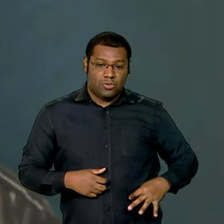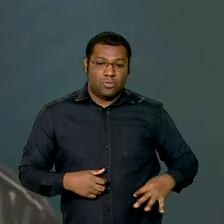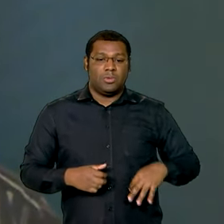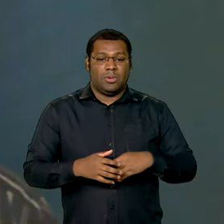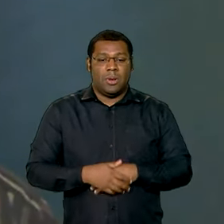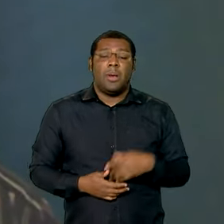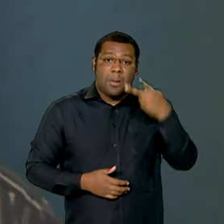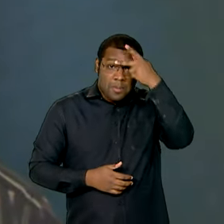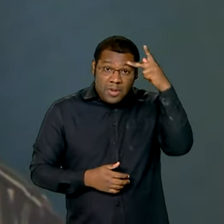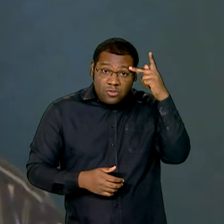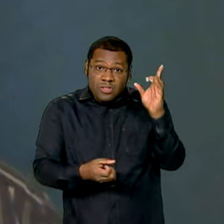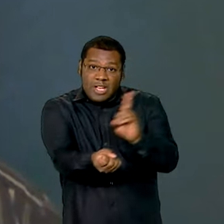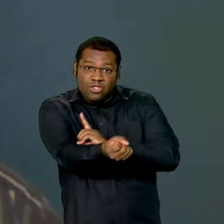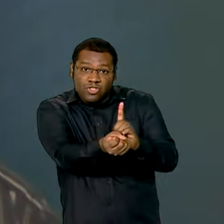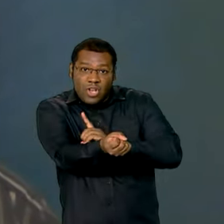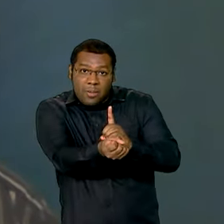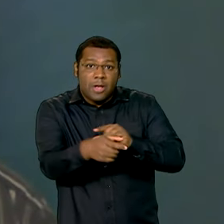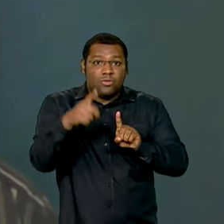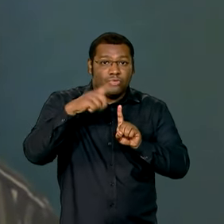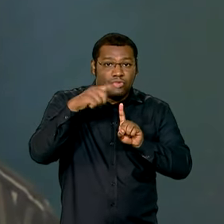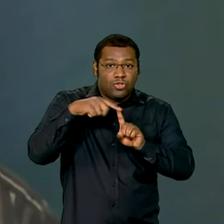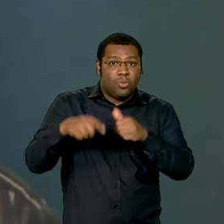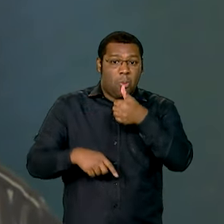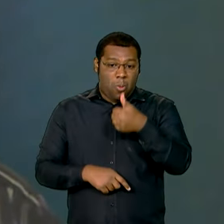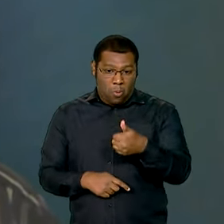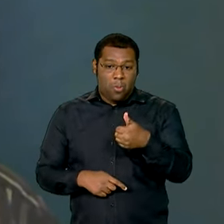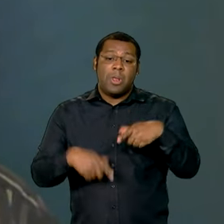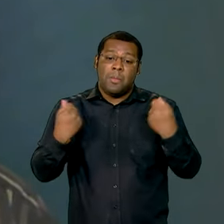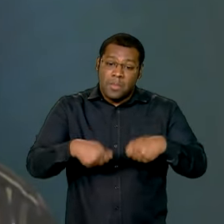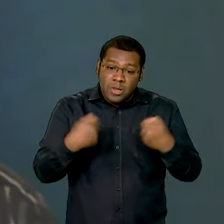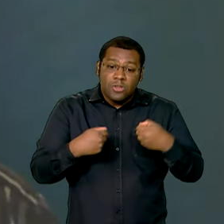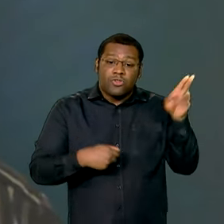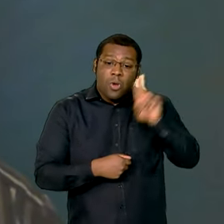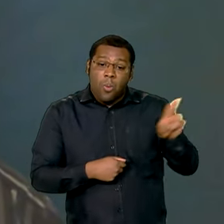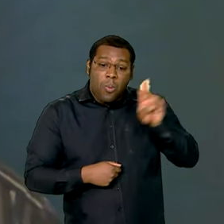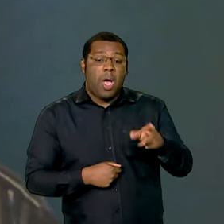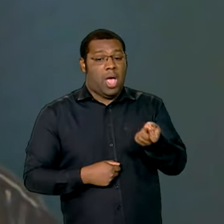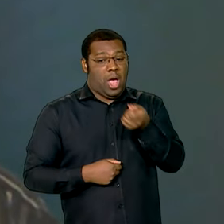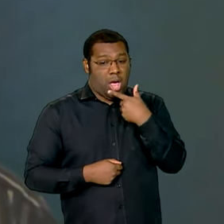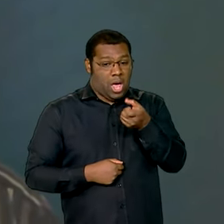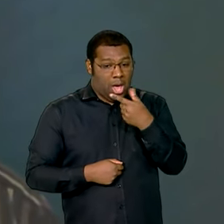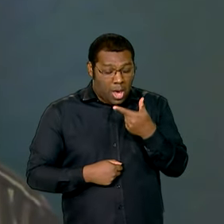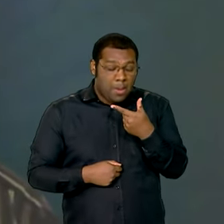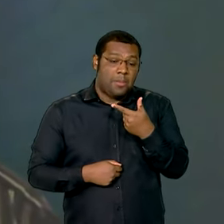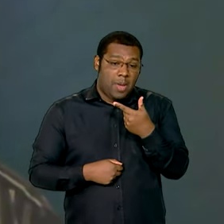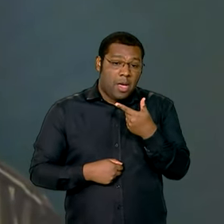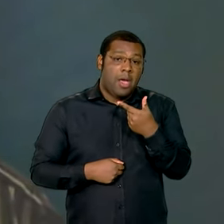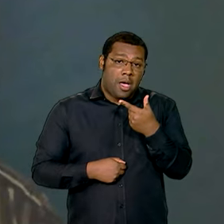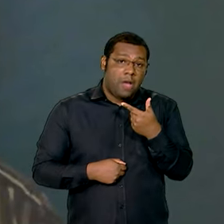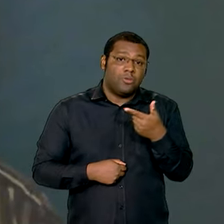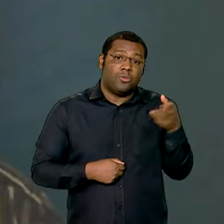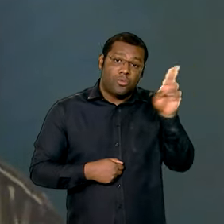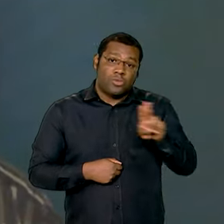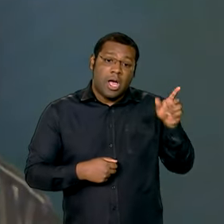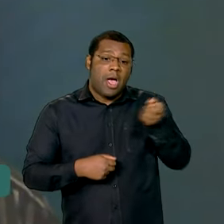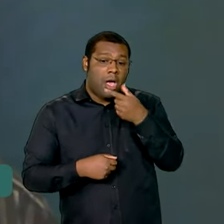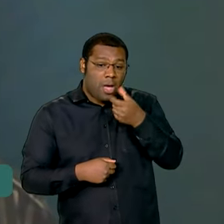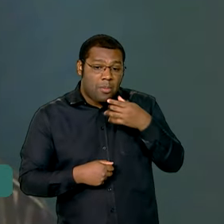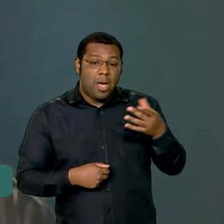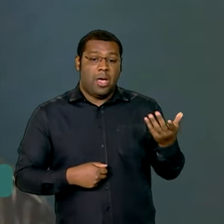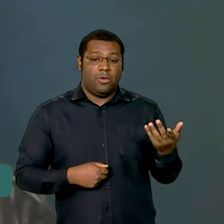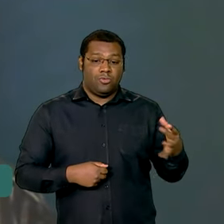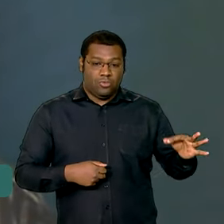utilizar insulina. A insulina é um tratamento obrigatório para manter essas pessoas vivas